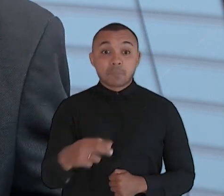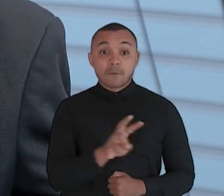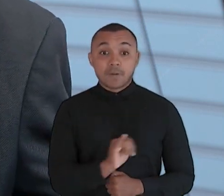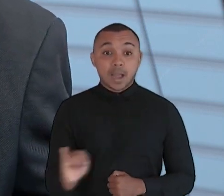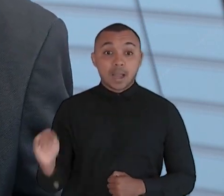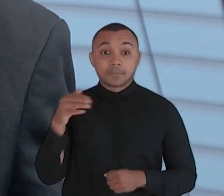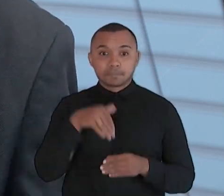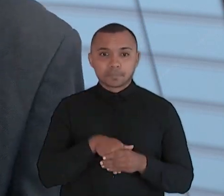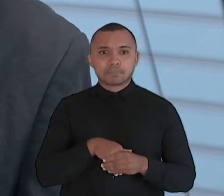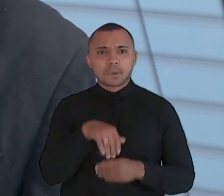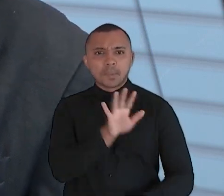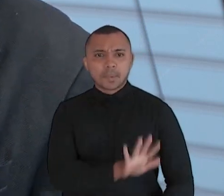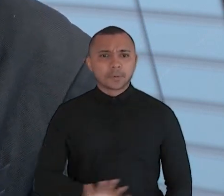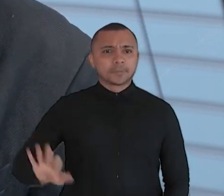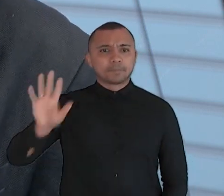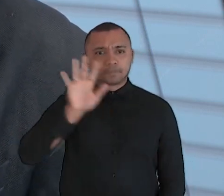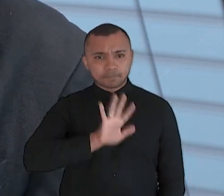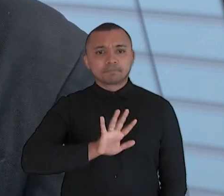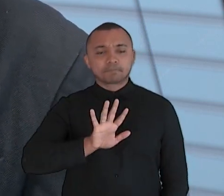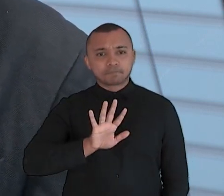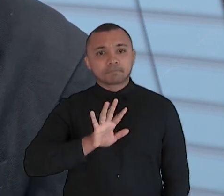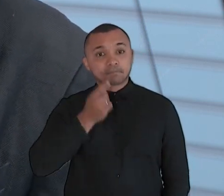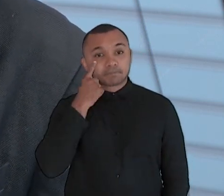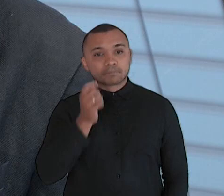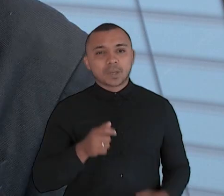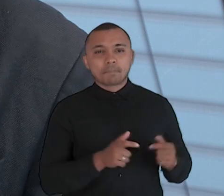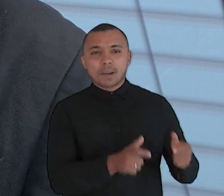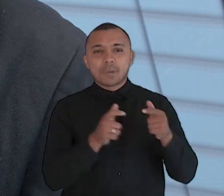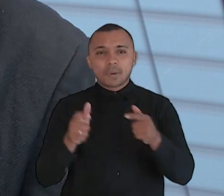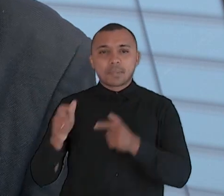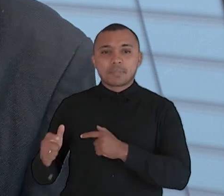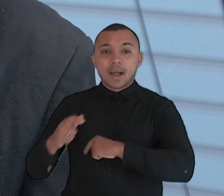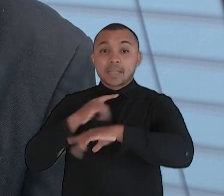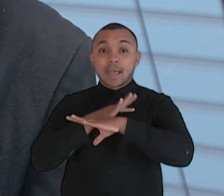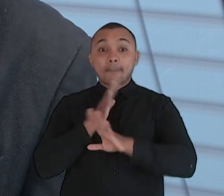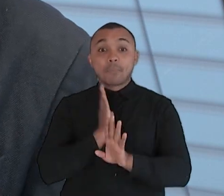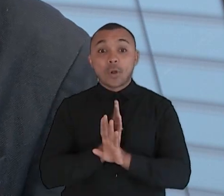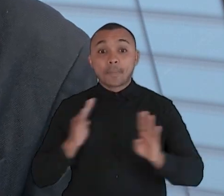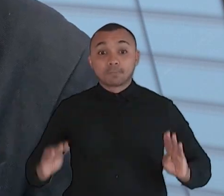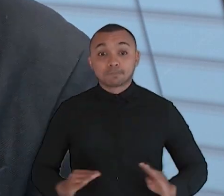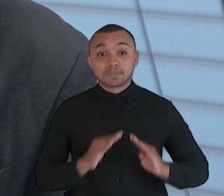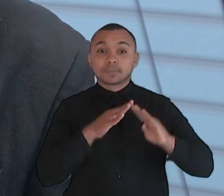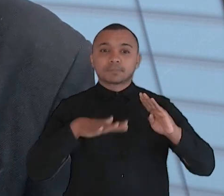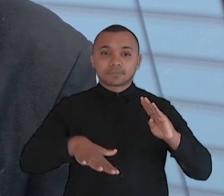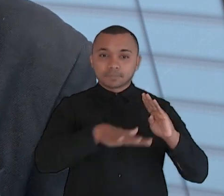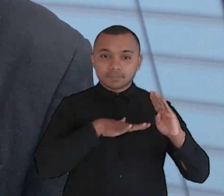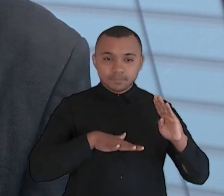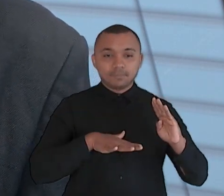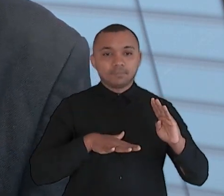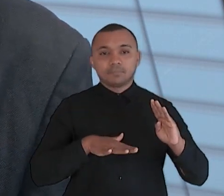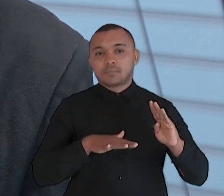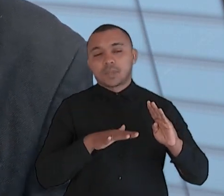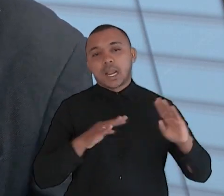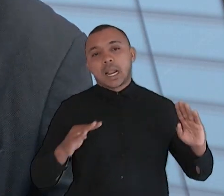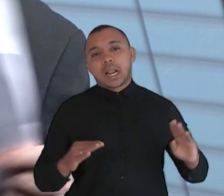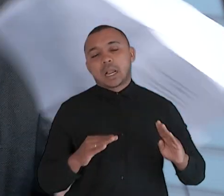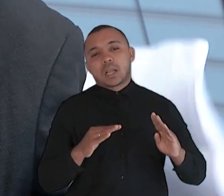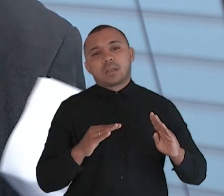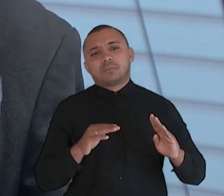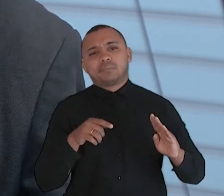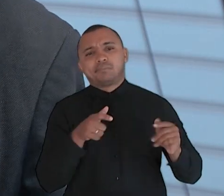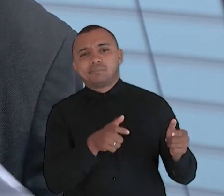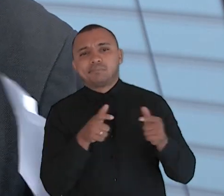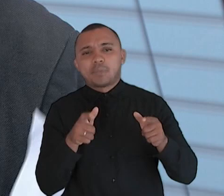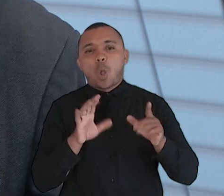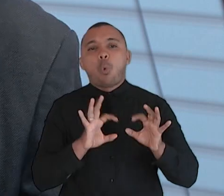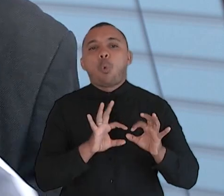nacional, e é a hora de discutir o município, é a hora de discutir a cidade, porque as pessoas moram nos municípios. Ninguém mora na União, a União é negócio